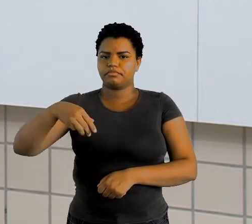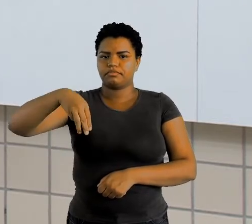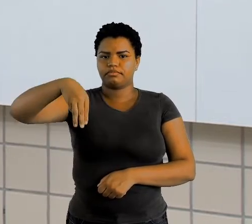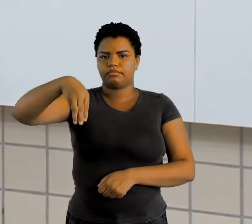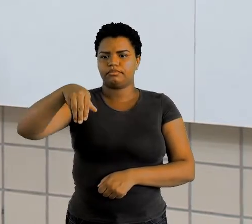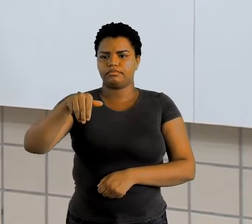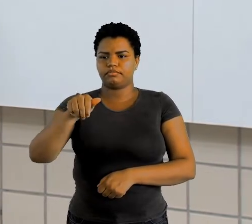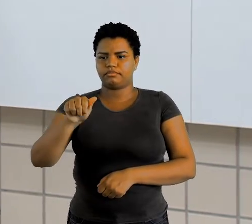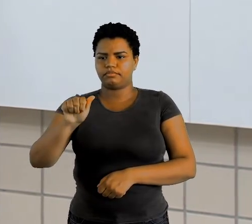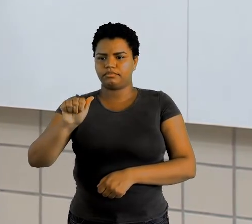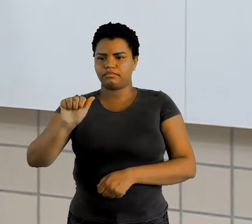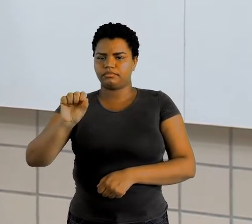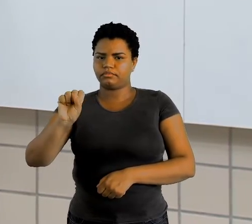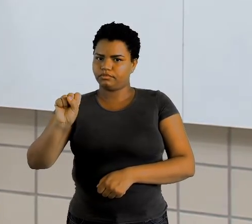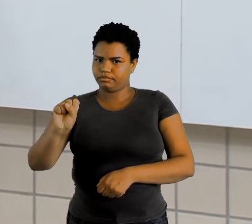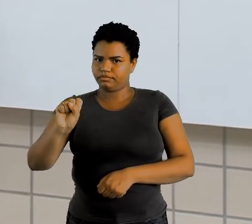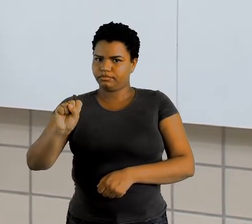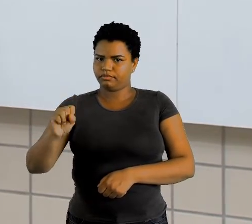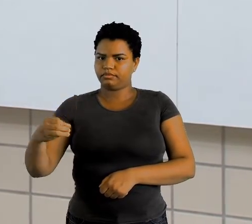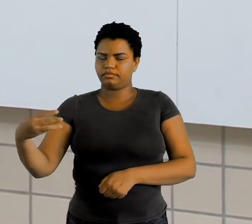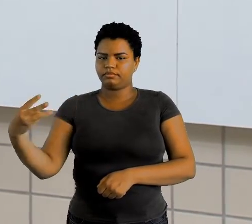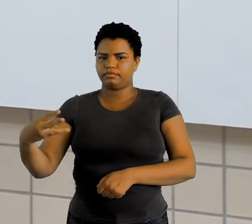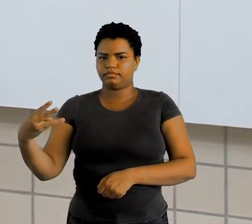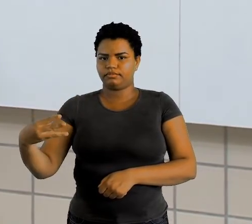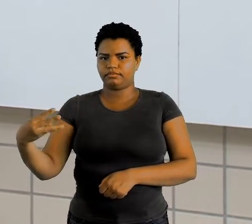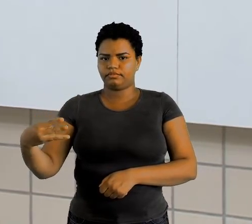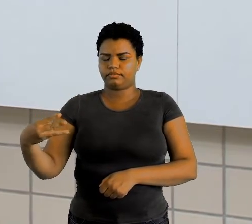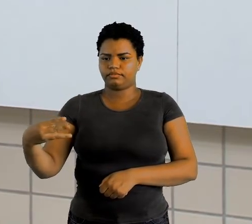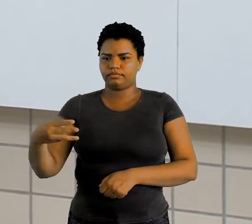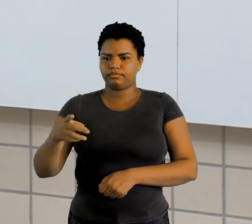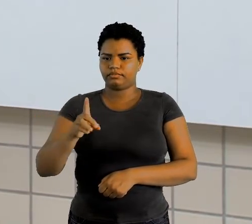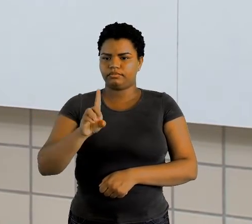Terceira palavrinha 2.